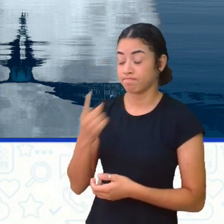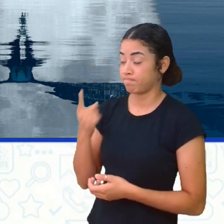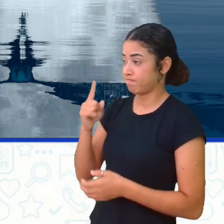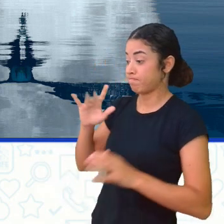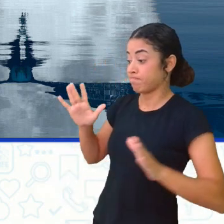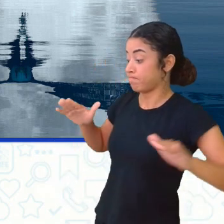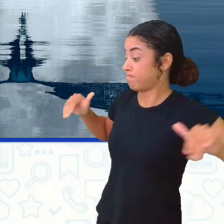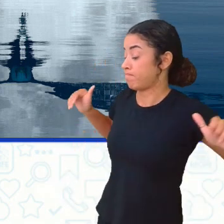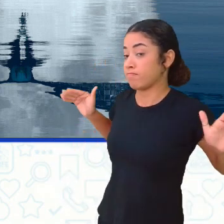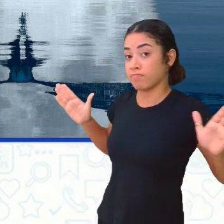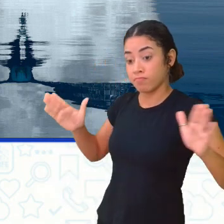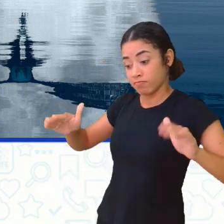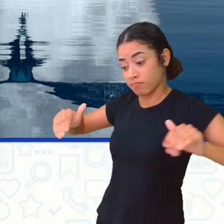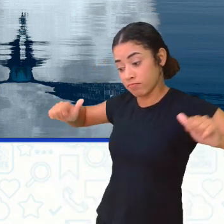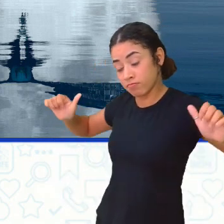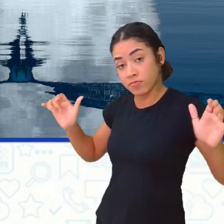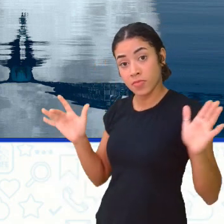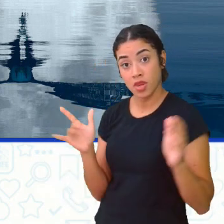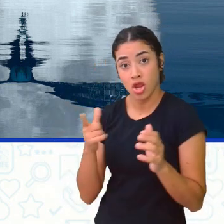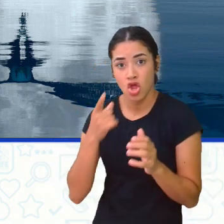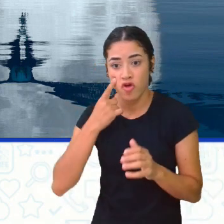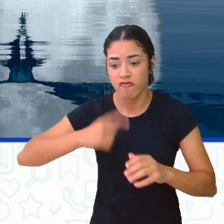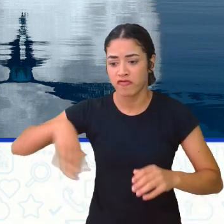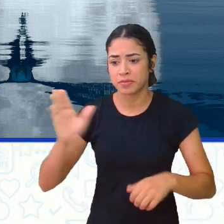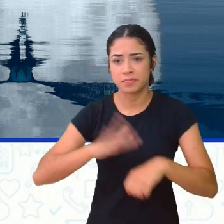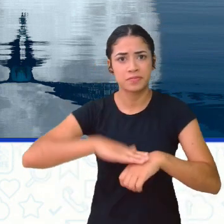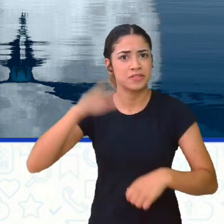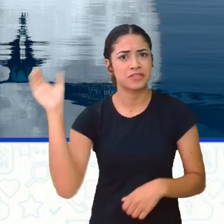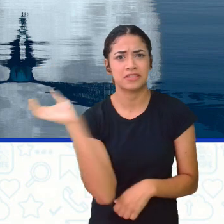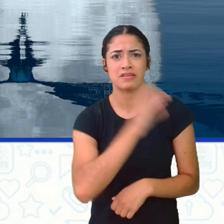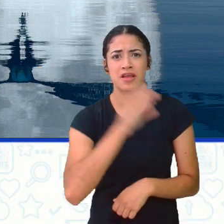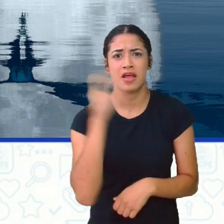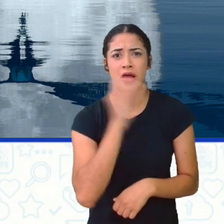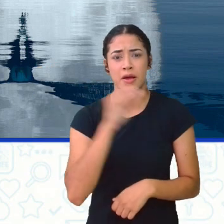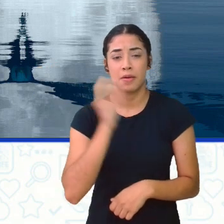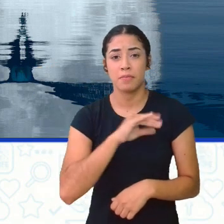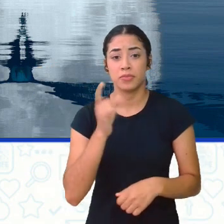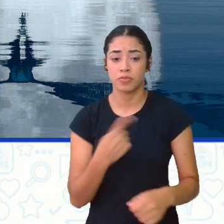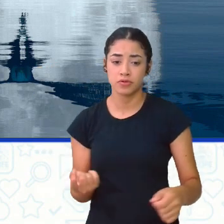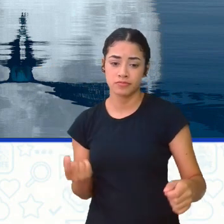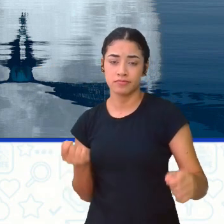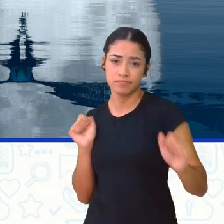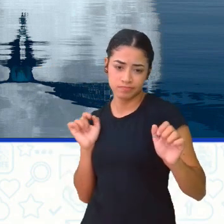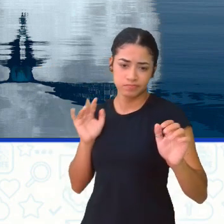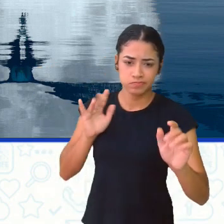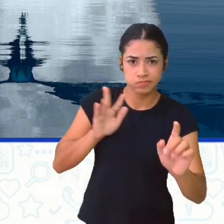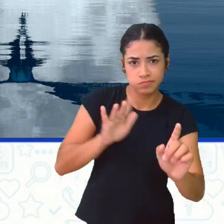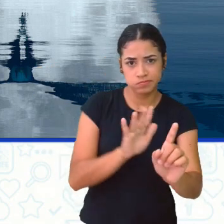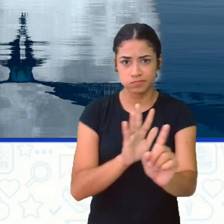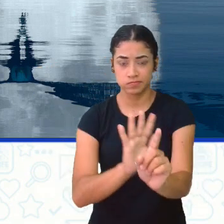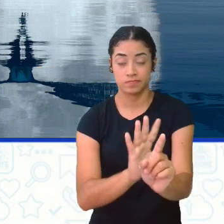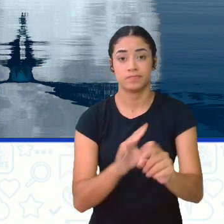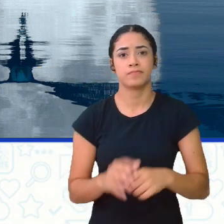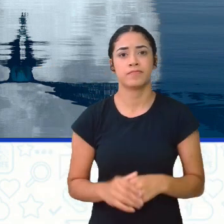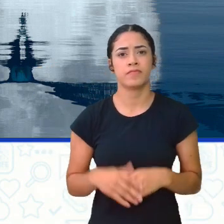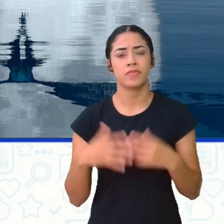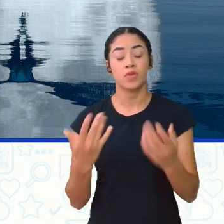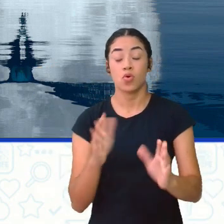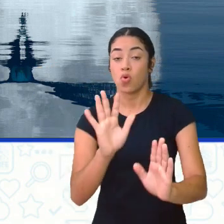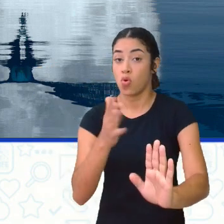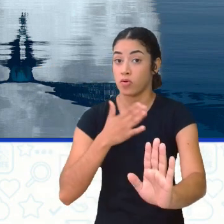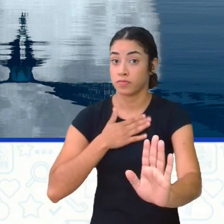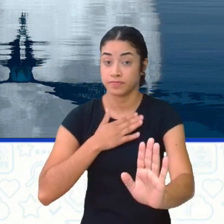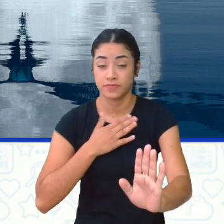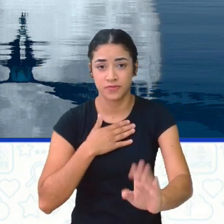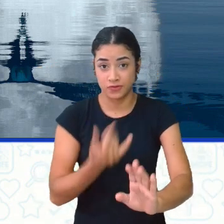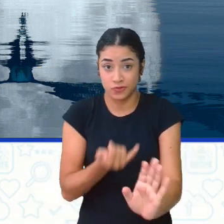abrindo as asas Vim o mais rápido que pude para me alistar, mentiu Oh, queira desculpar,